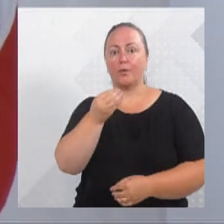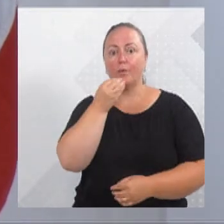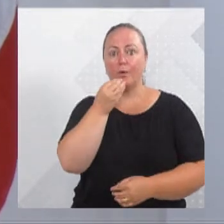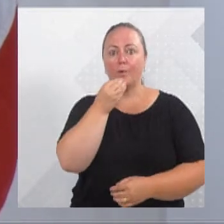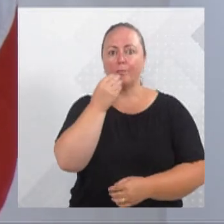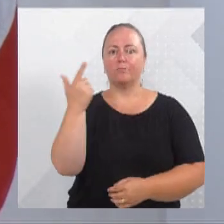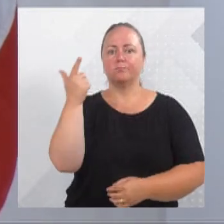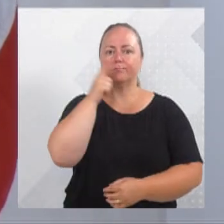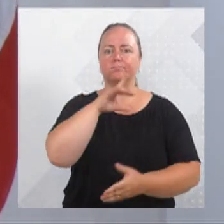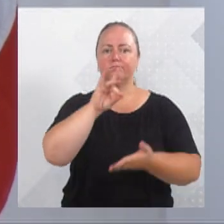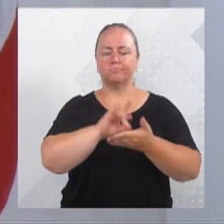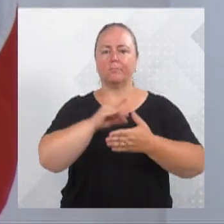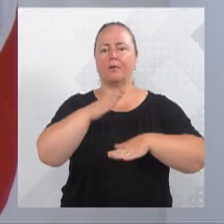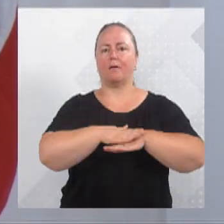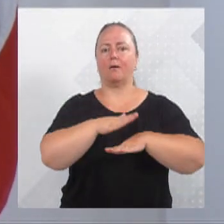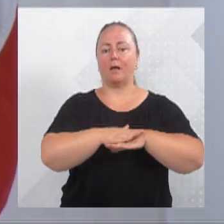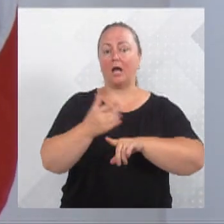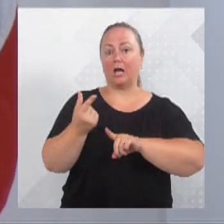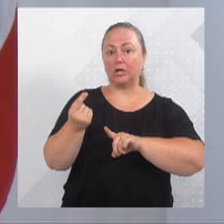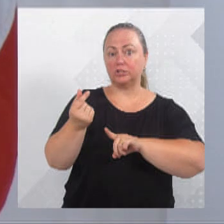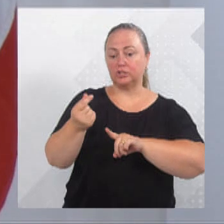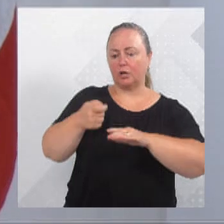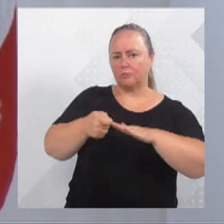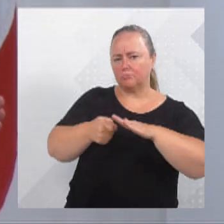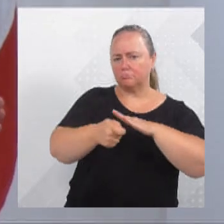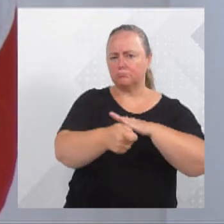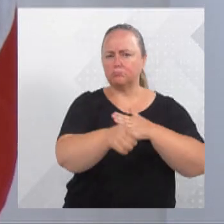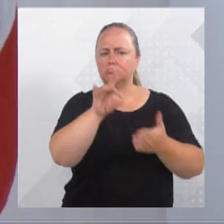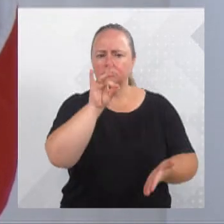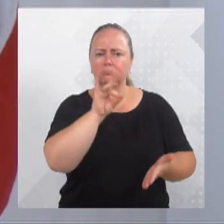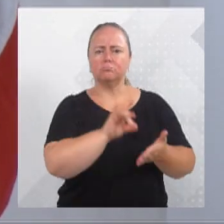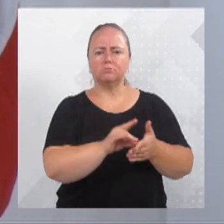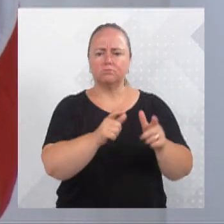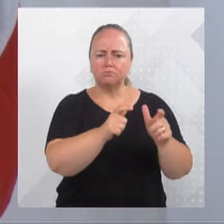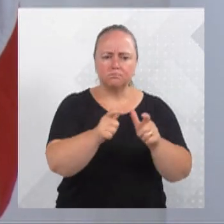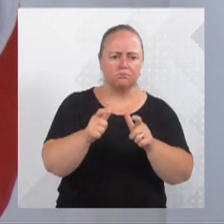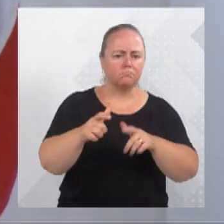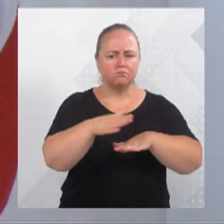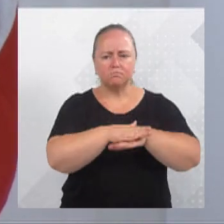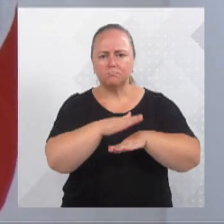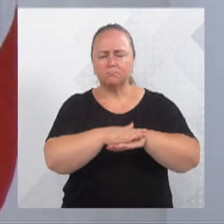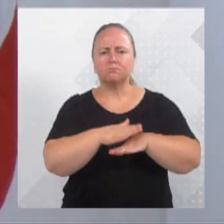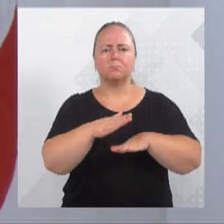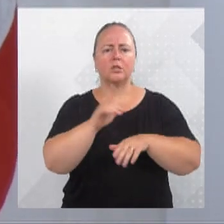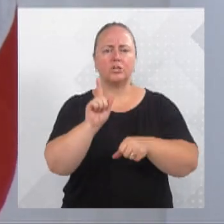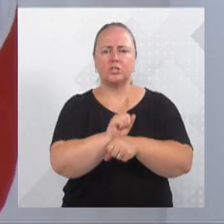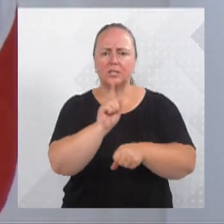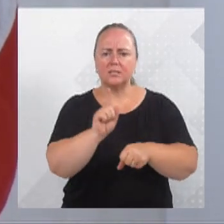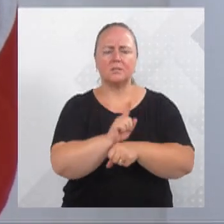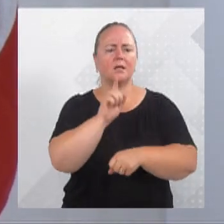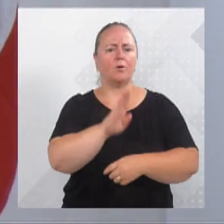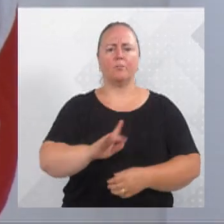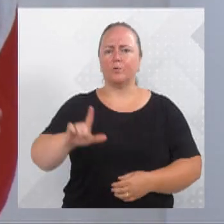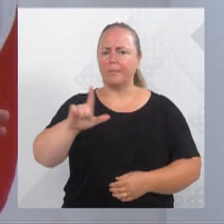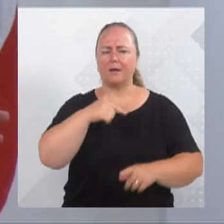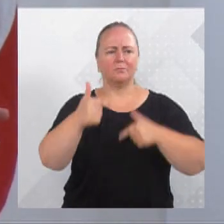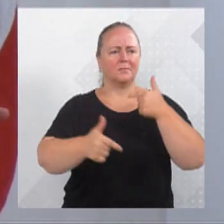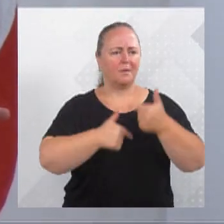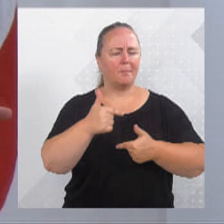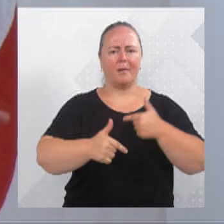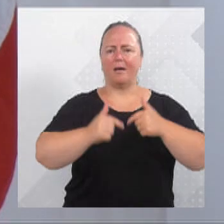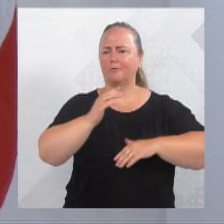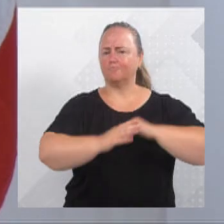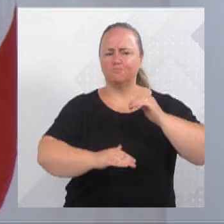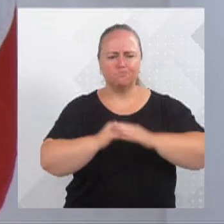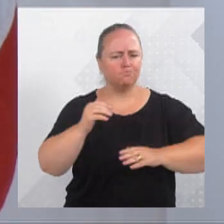de poder aplicar esses recursos efetivamente na gestão da cidade de Blumenau, em serviços, obras, ações